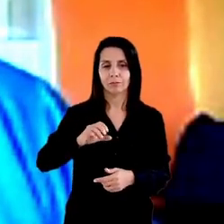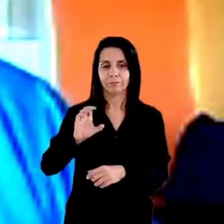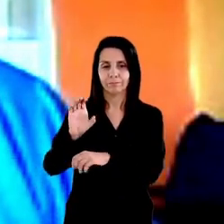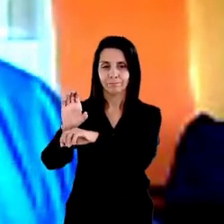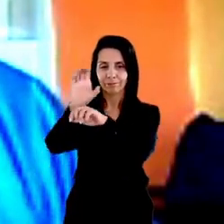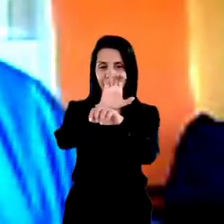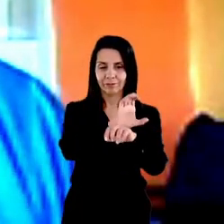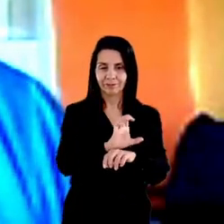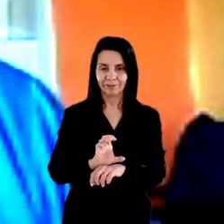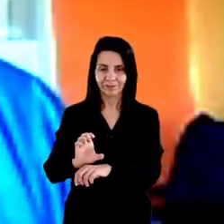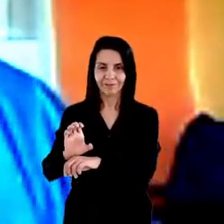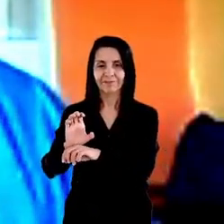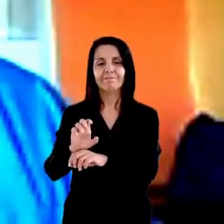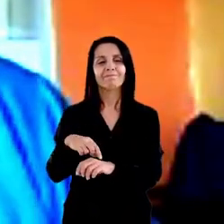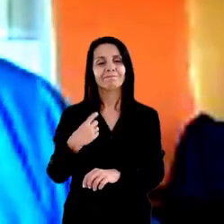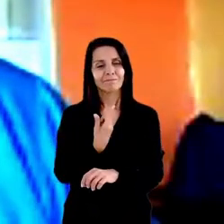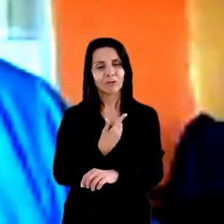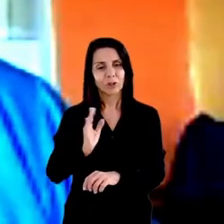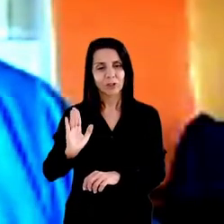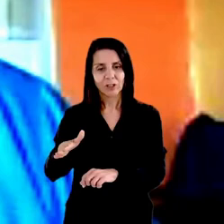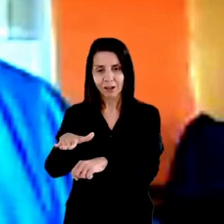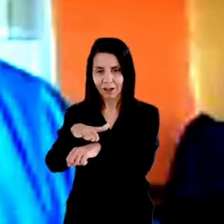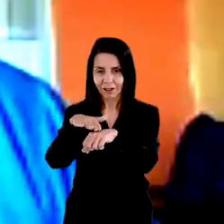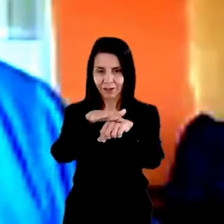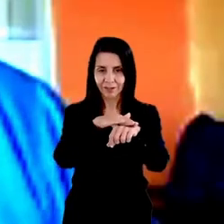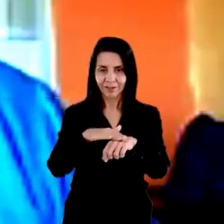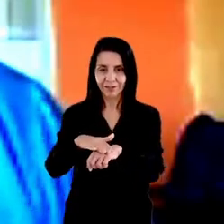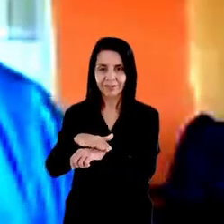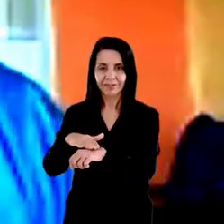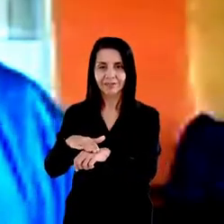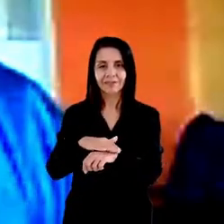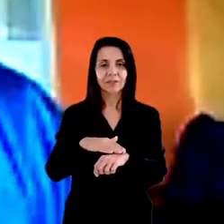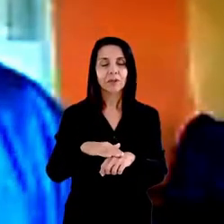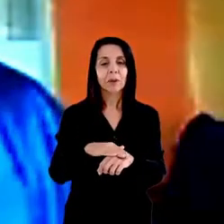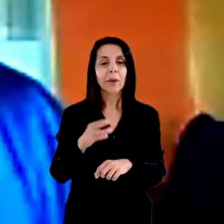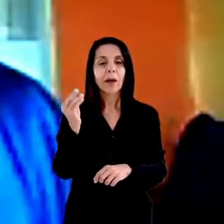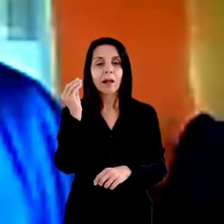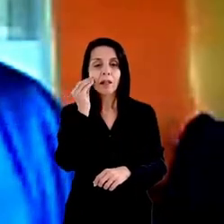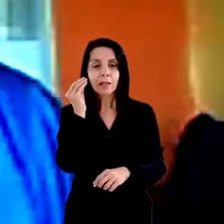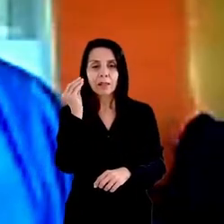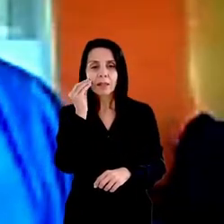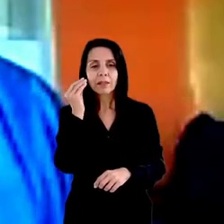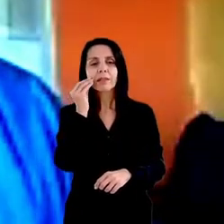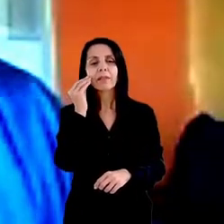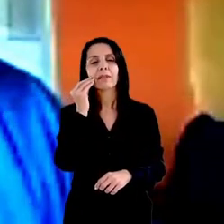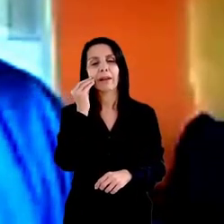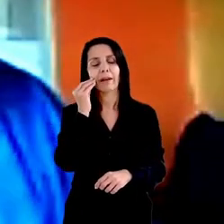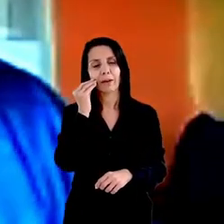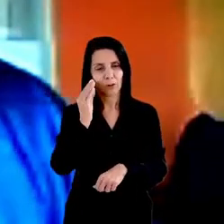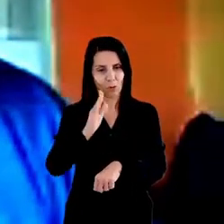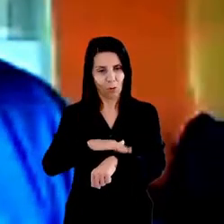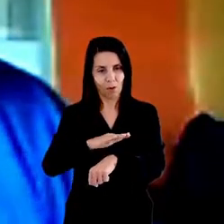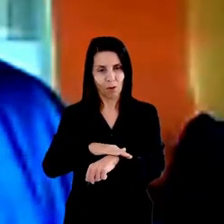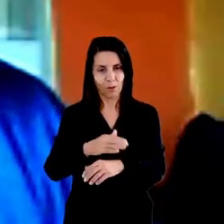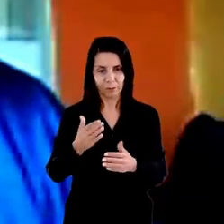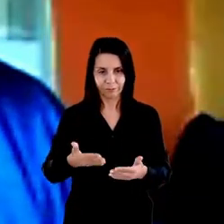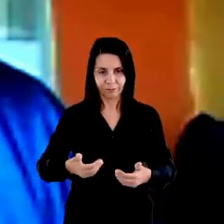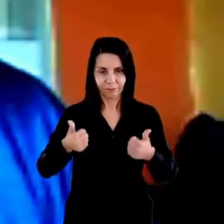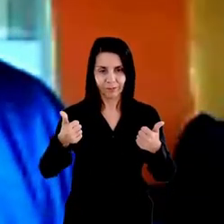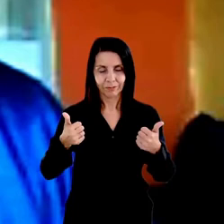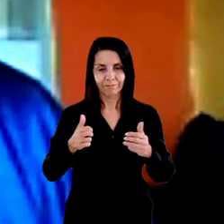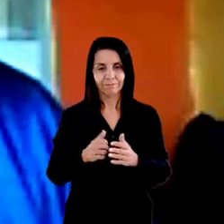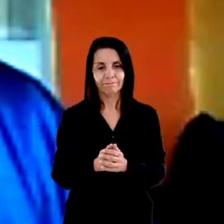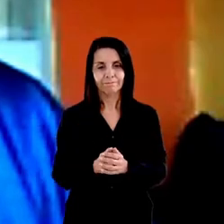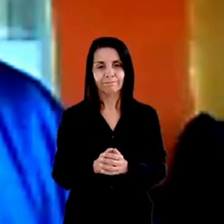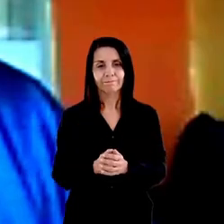movimento a gente conversou bastante para vir para essa fala para tentar fazer um momento também bastante coletivo mas em Minas Gerais não podemos esquecer os